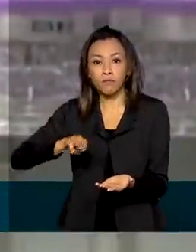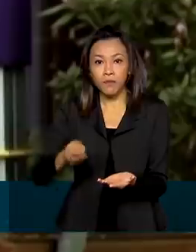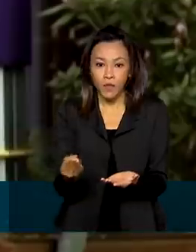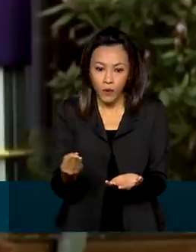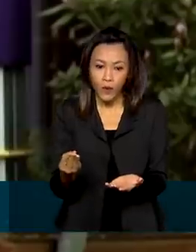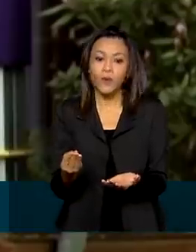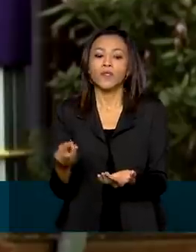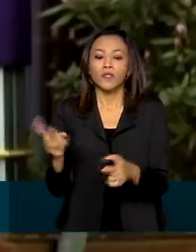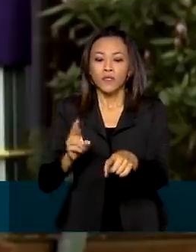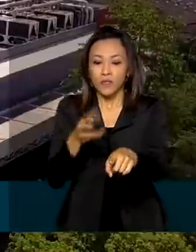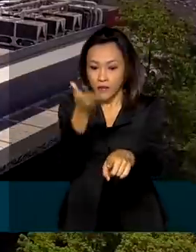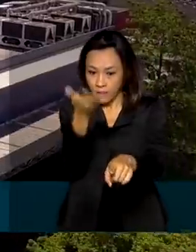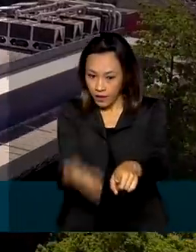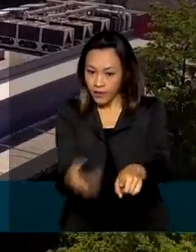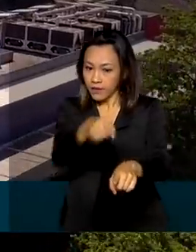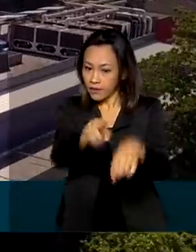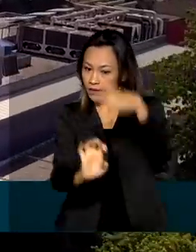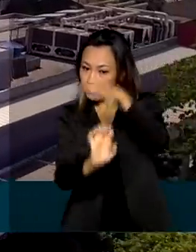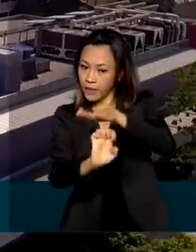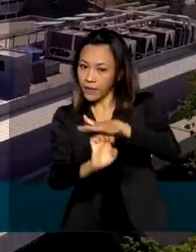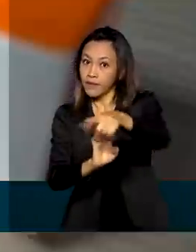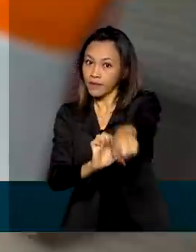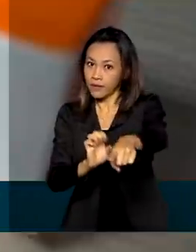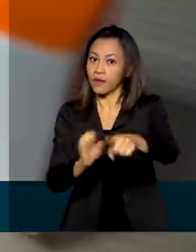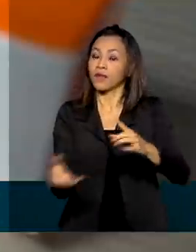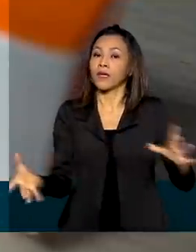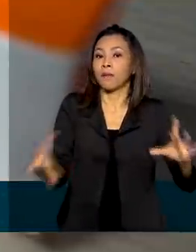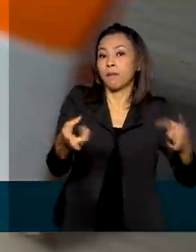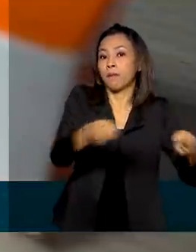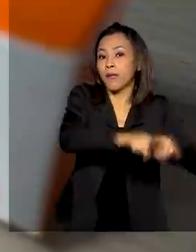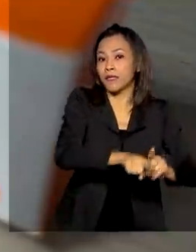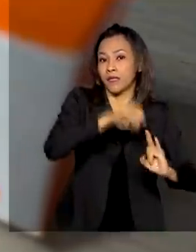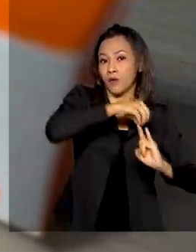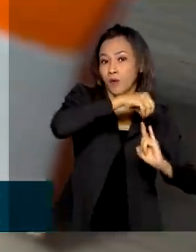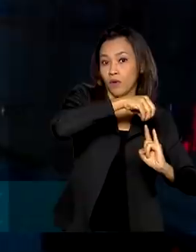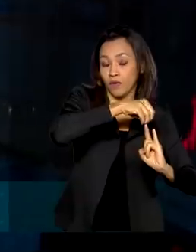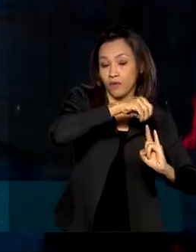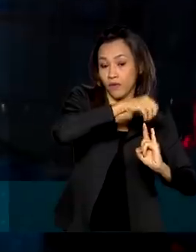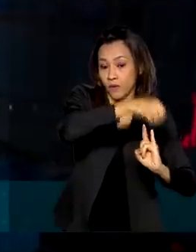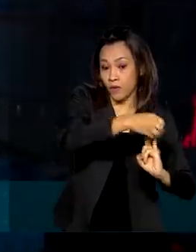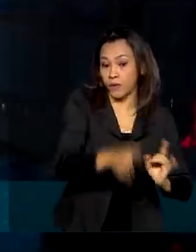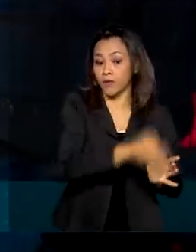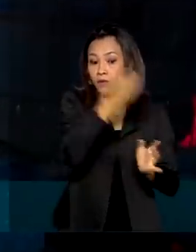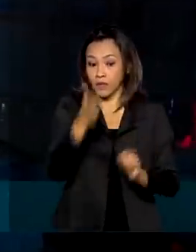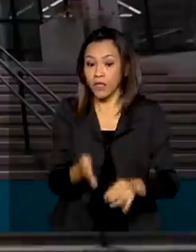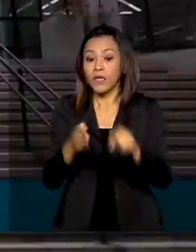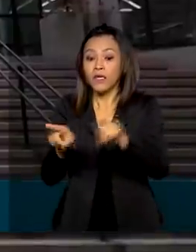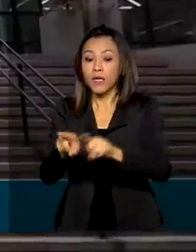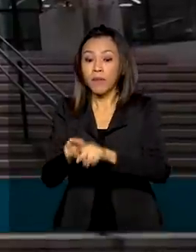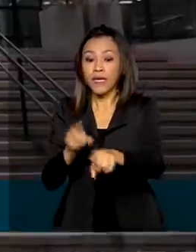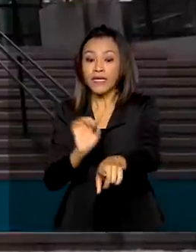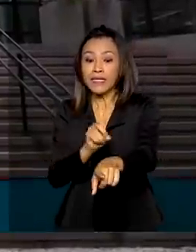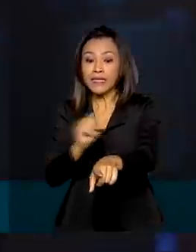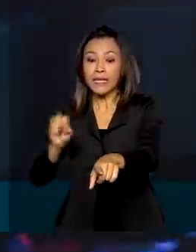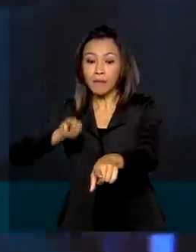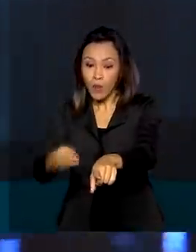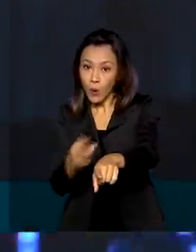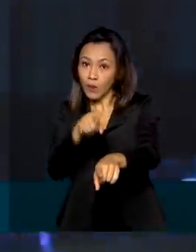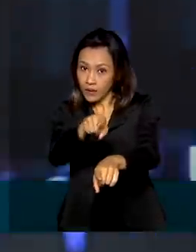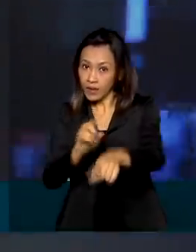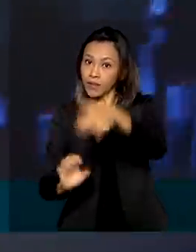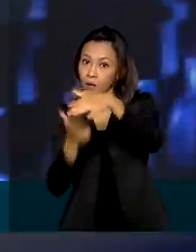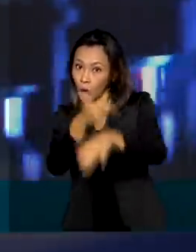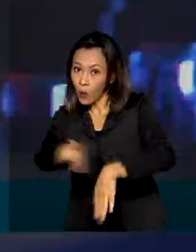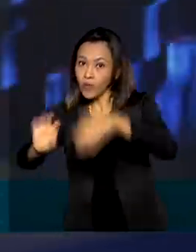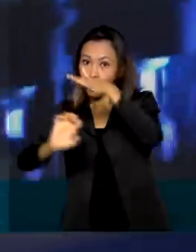AstraZeneca Oxford, fabricada pela Fiocruz, e 100 milhões da Coronavac, produzida pelo Instituto Butantan, com a